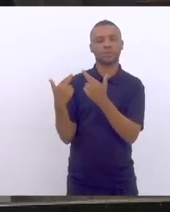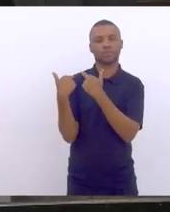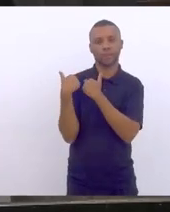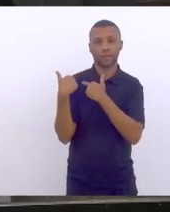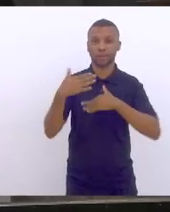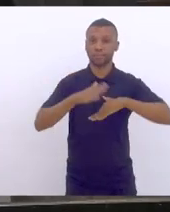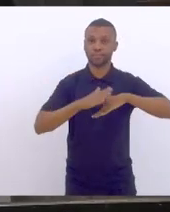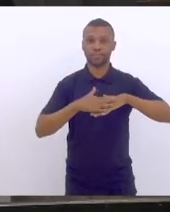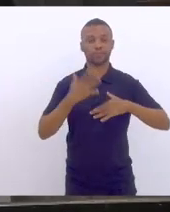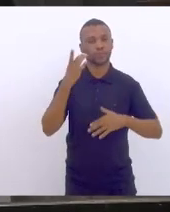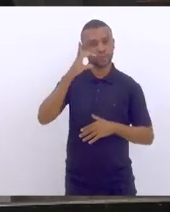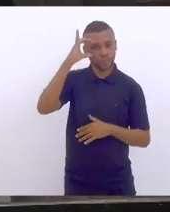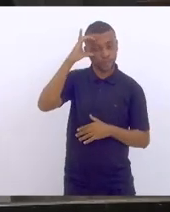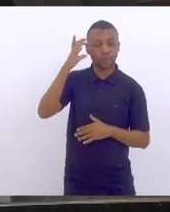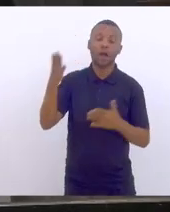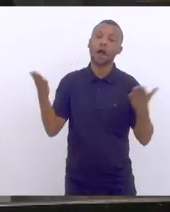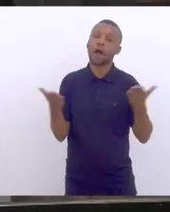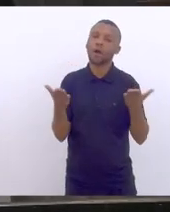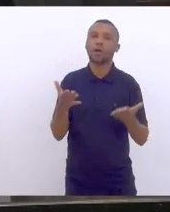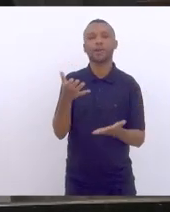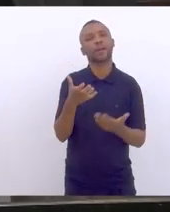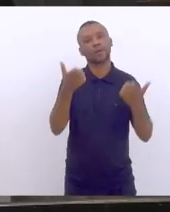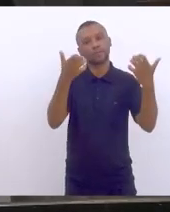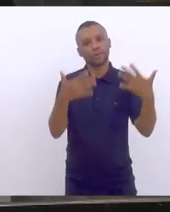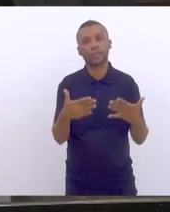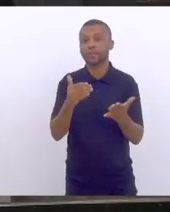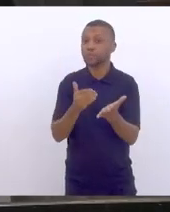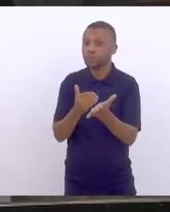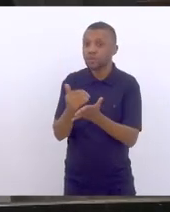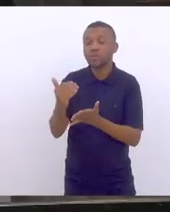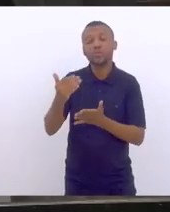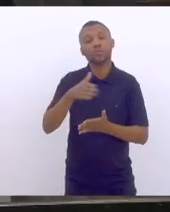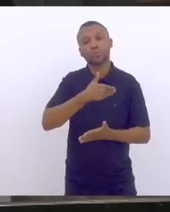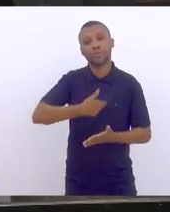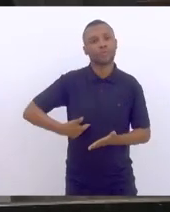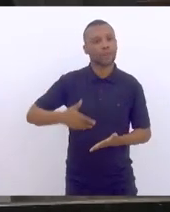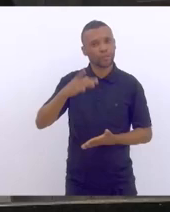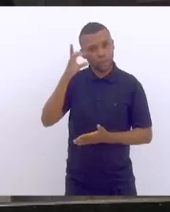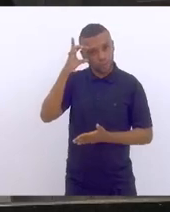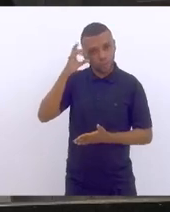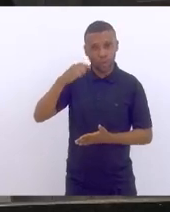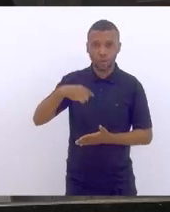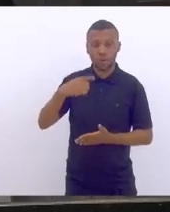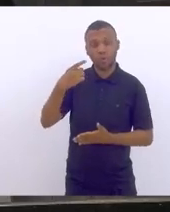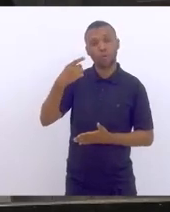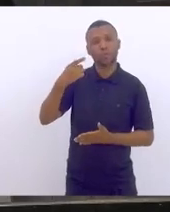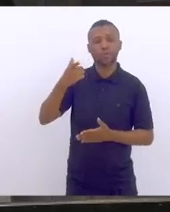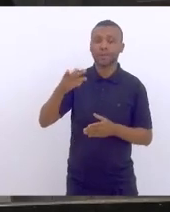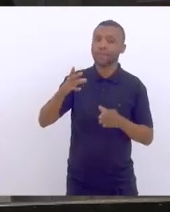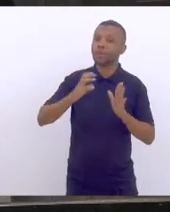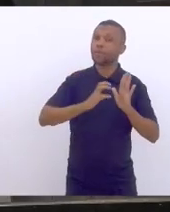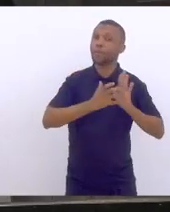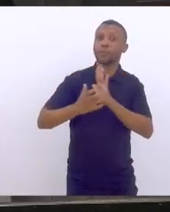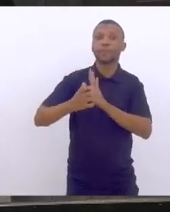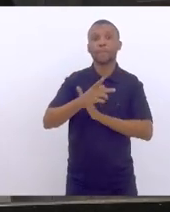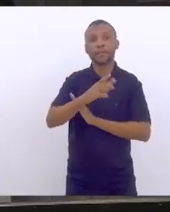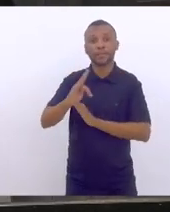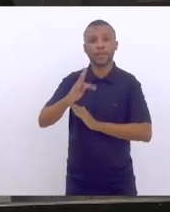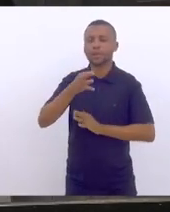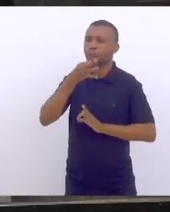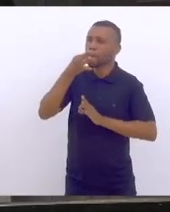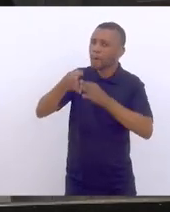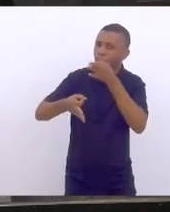Rousseff. Eu, inclusive, quero aqui dizer que, no início do governo da Dilma, eu mesmo, era deputado do PT ainda, e tinha críticas